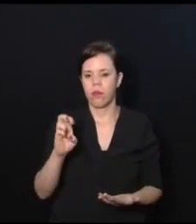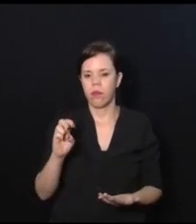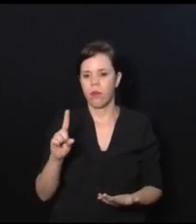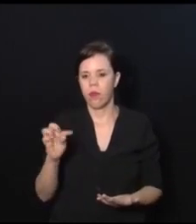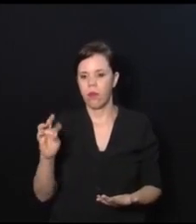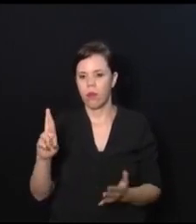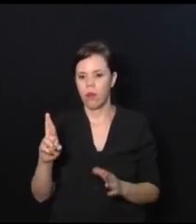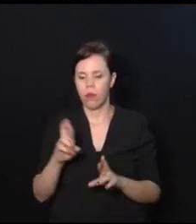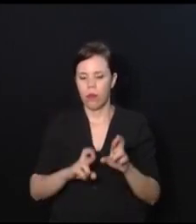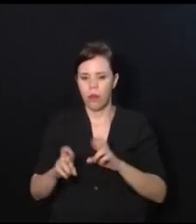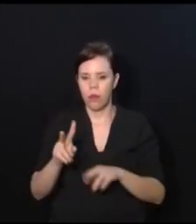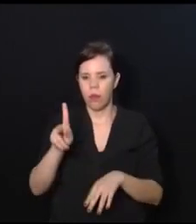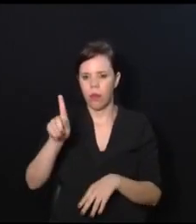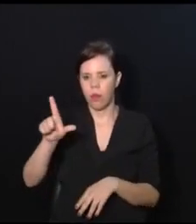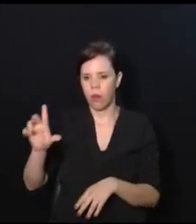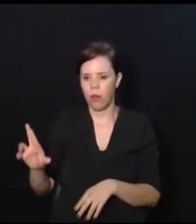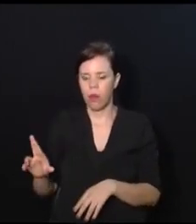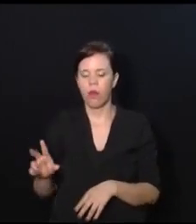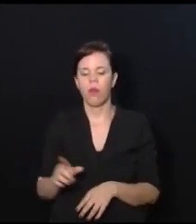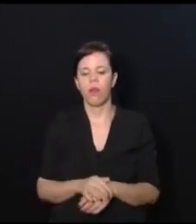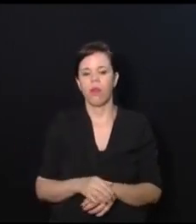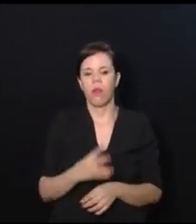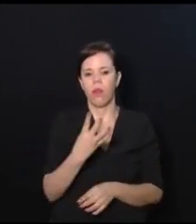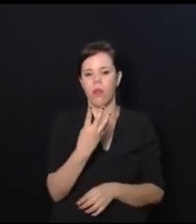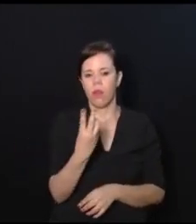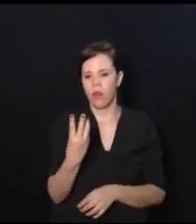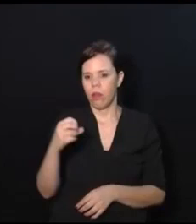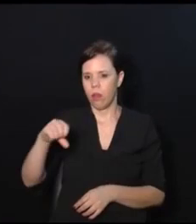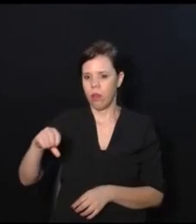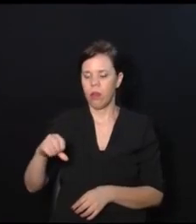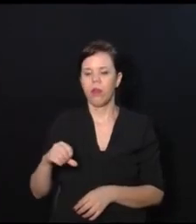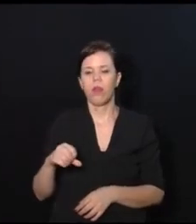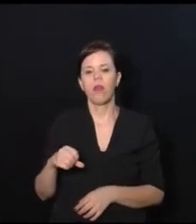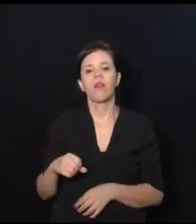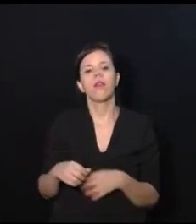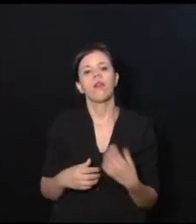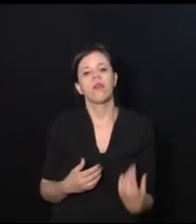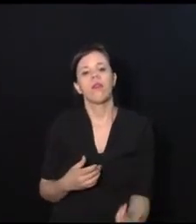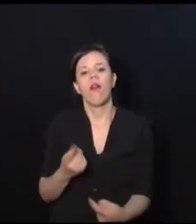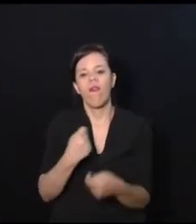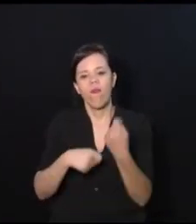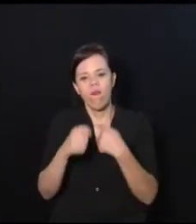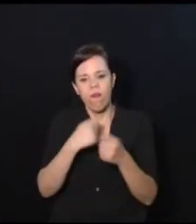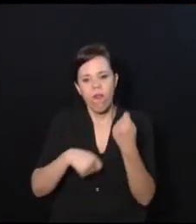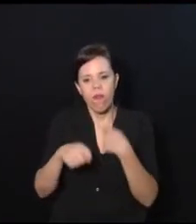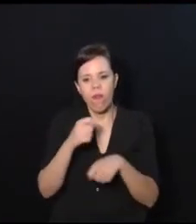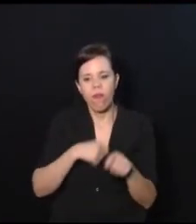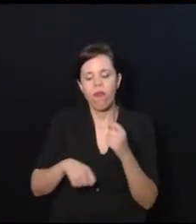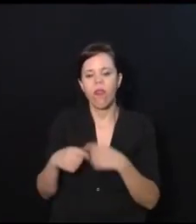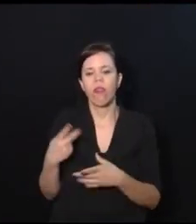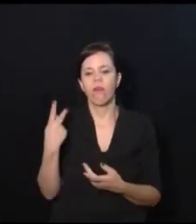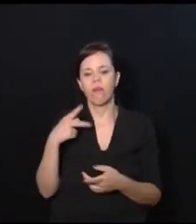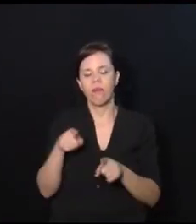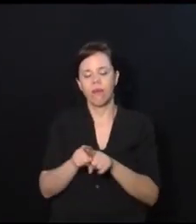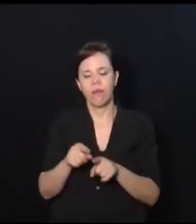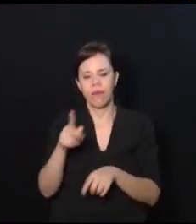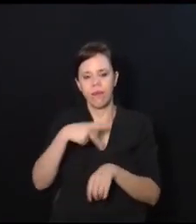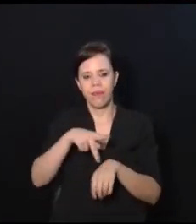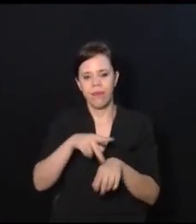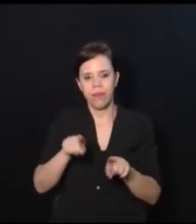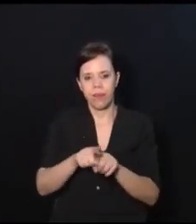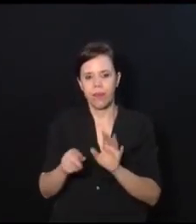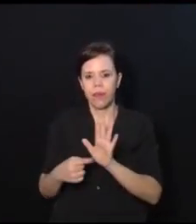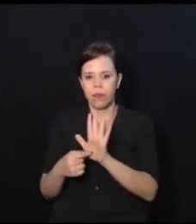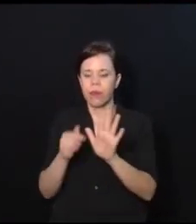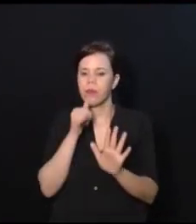439 da reforma econômica do nosso país. Então, eu trouxe esse exemplo aí logo de cara para